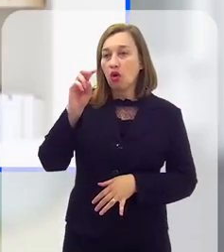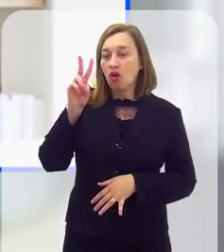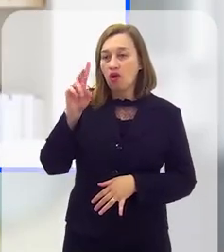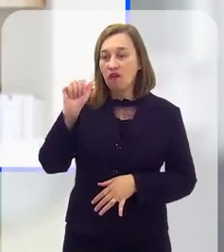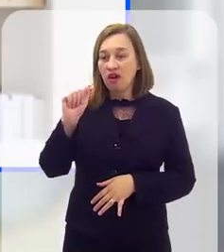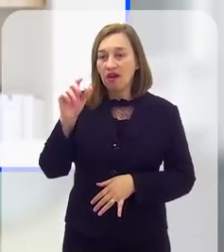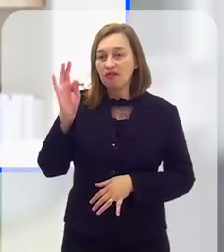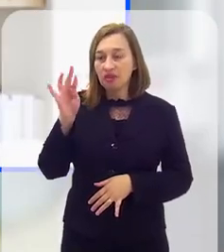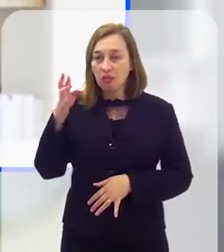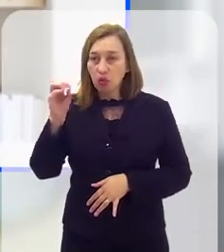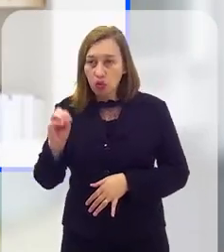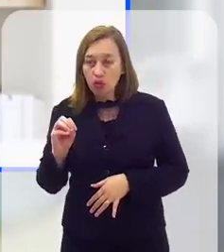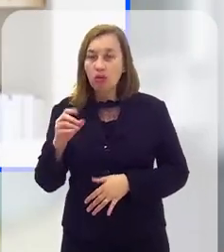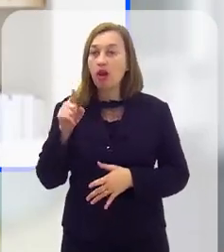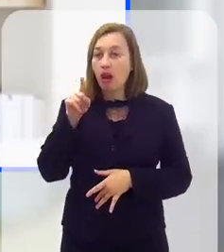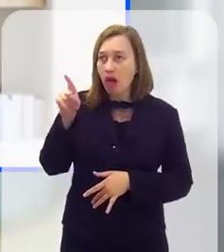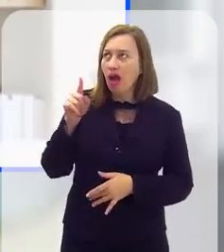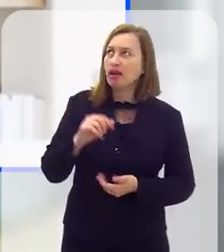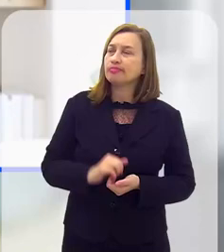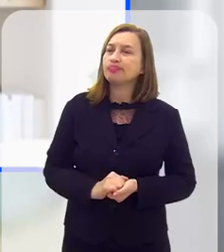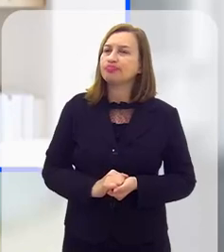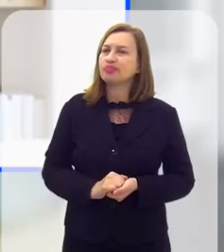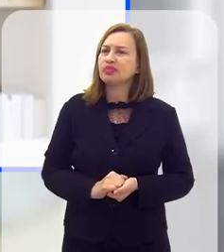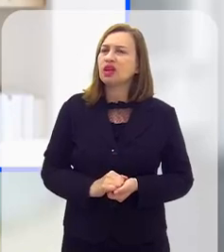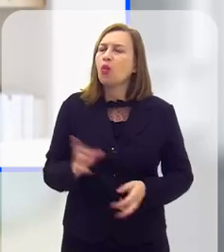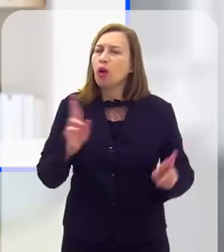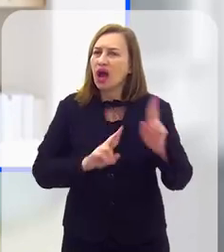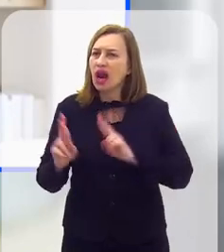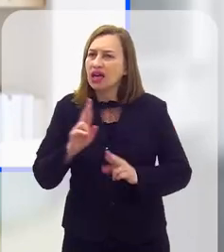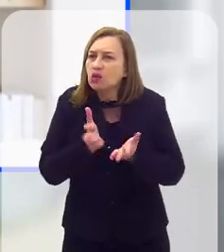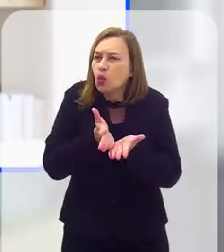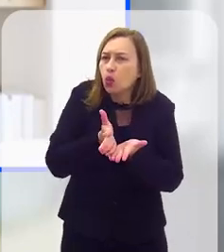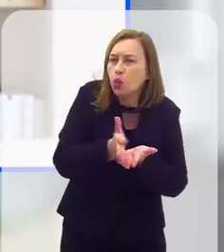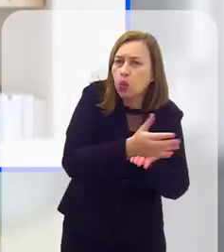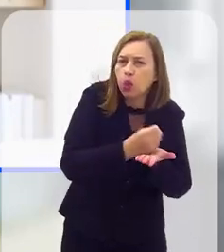a Terezópolis, que é Nova Friburgo, lá você tem, por exemplo,